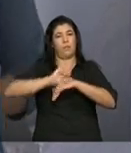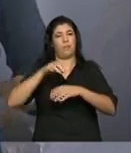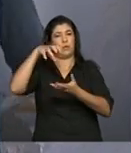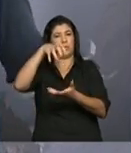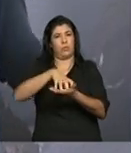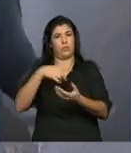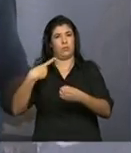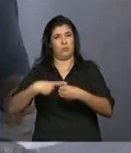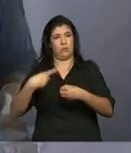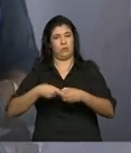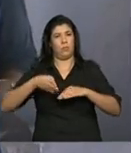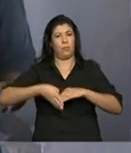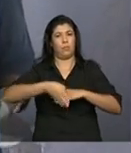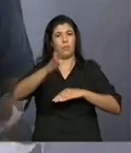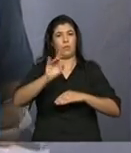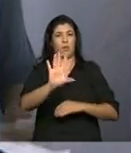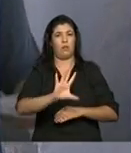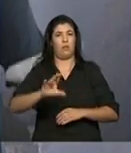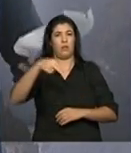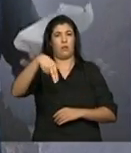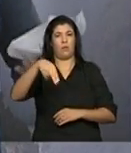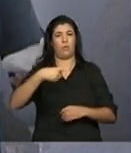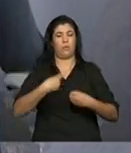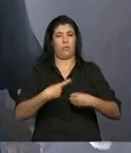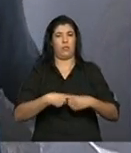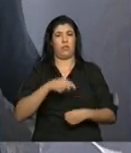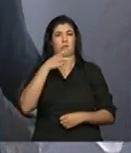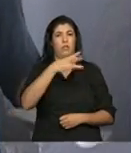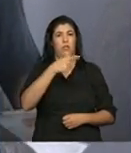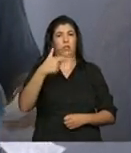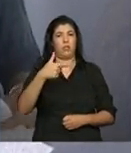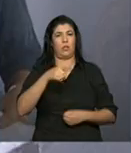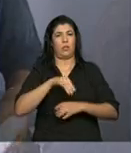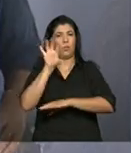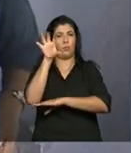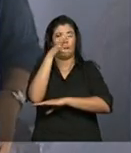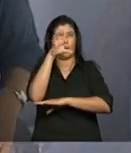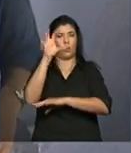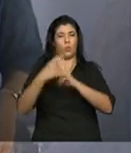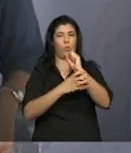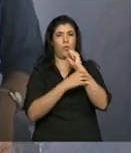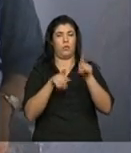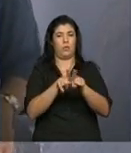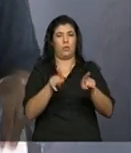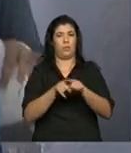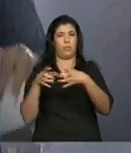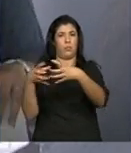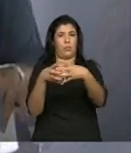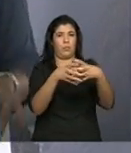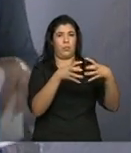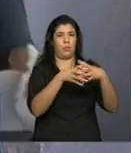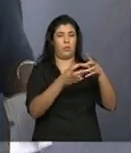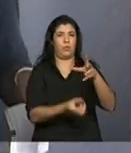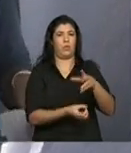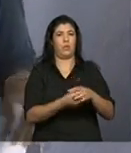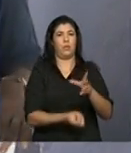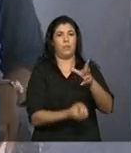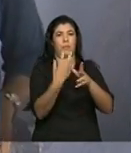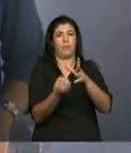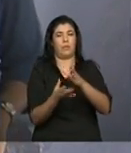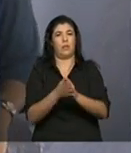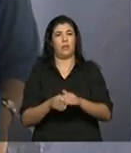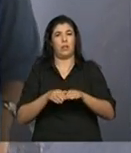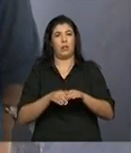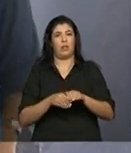de Janeiro para a zona norte da cidade. 32 câmeras de segurança e equipes instaladas na entrada